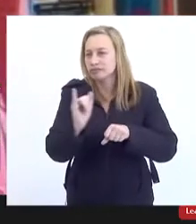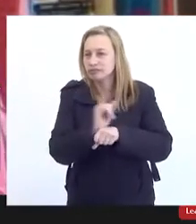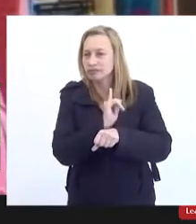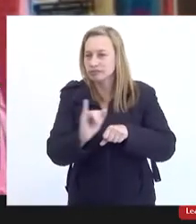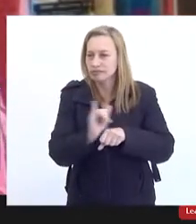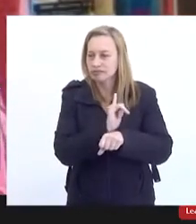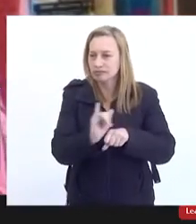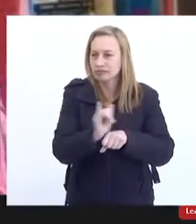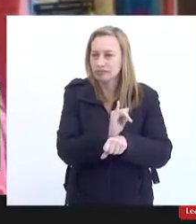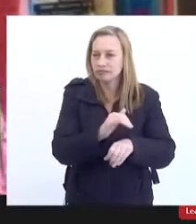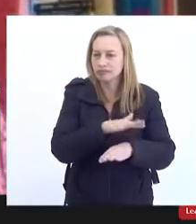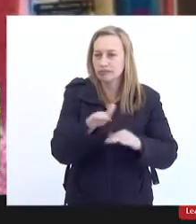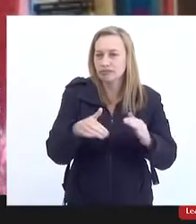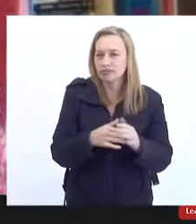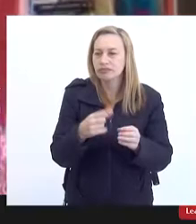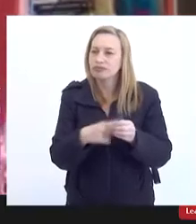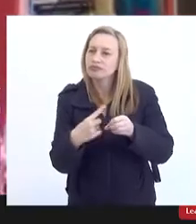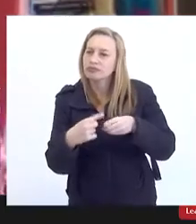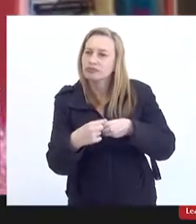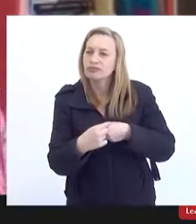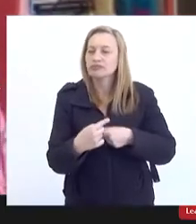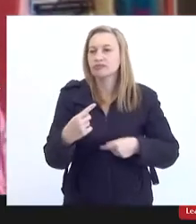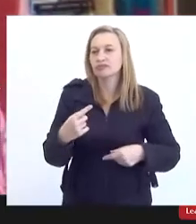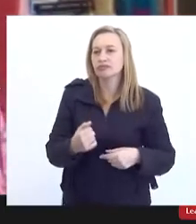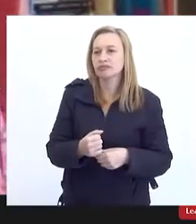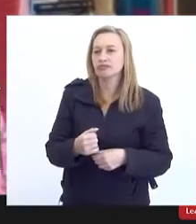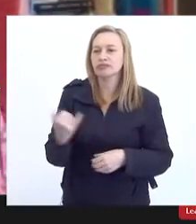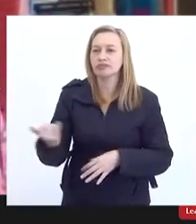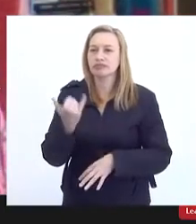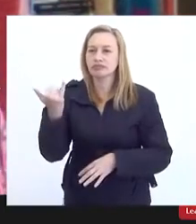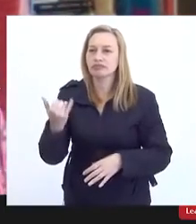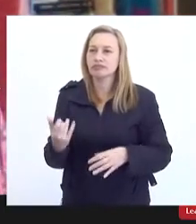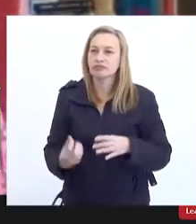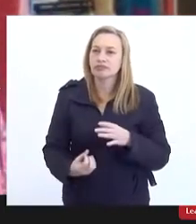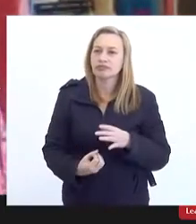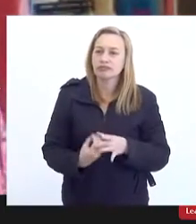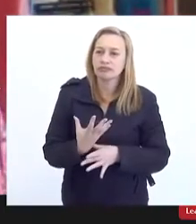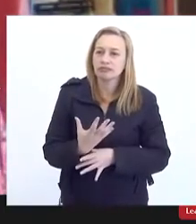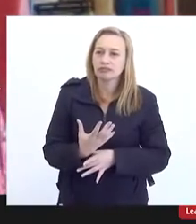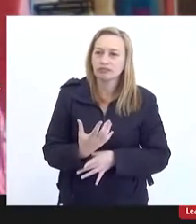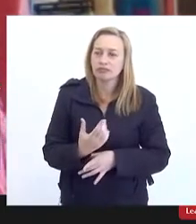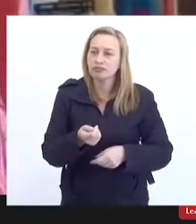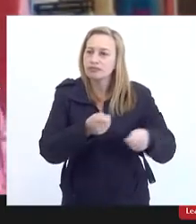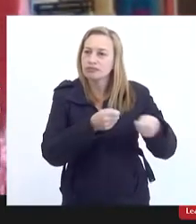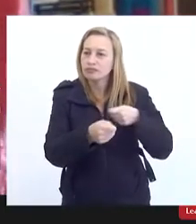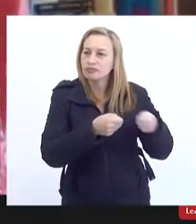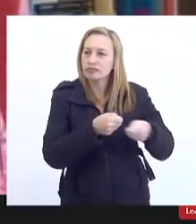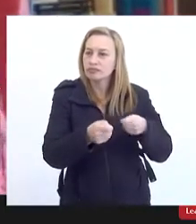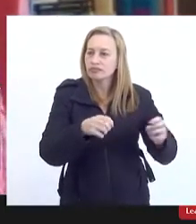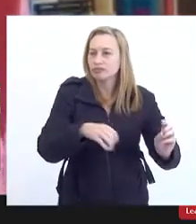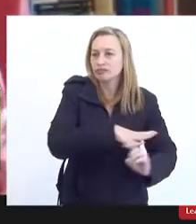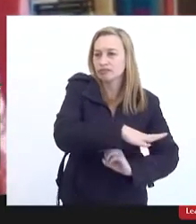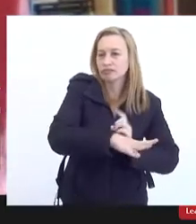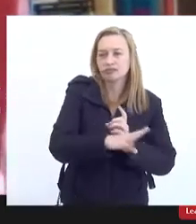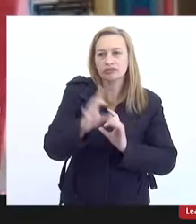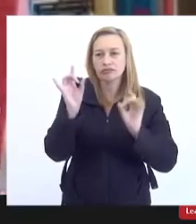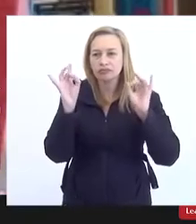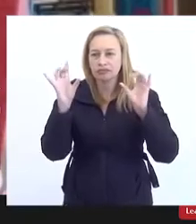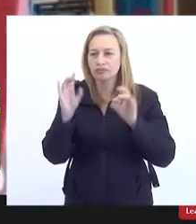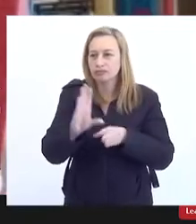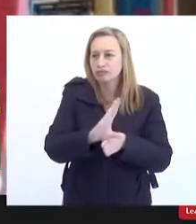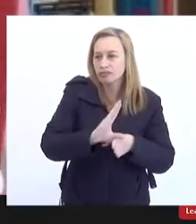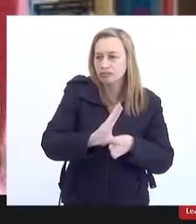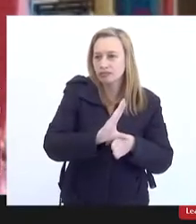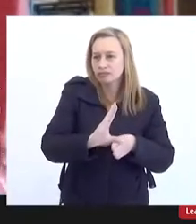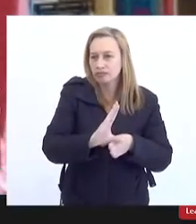municípios para definição da política pública, a importância de instaurar instâncias de controle social, em especial o Conselho Municipal